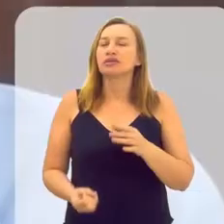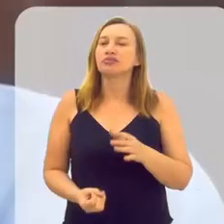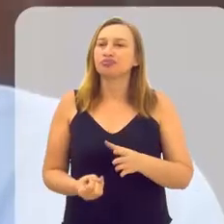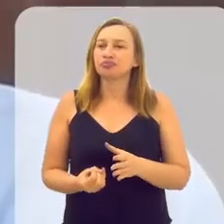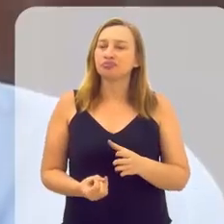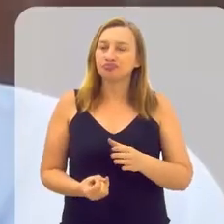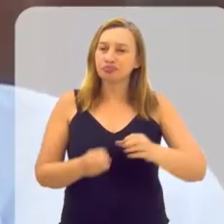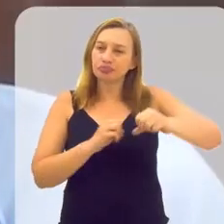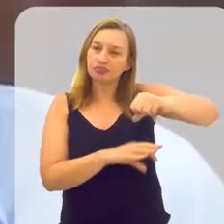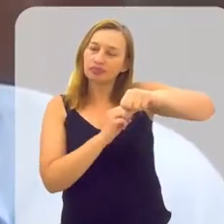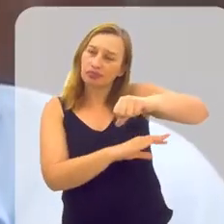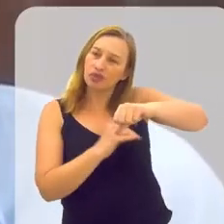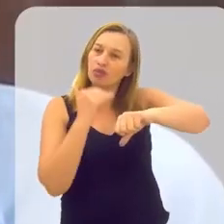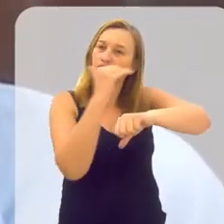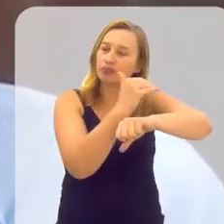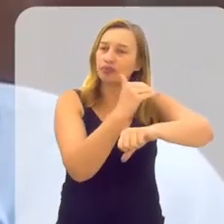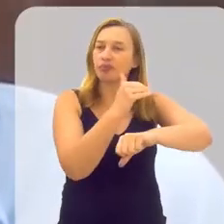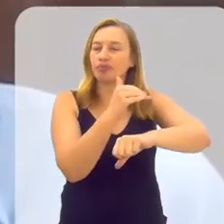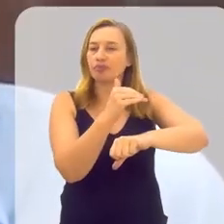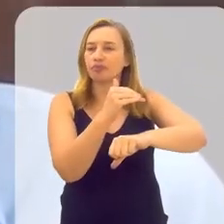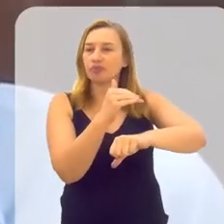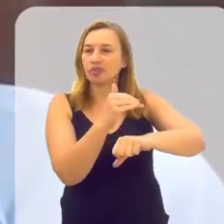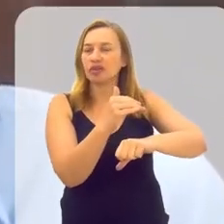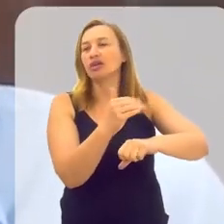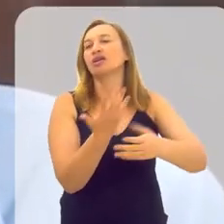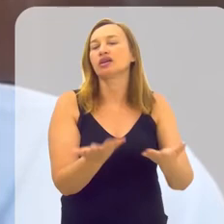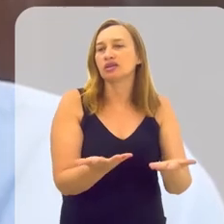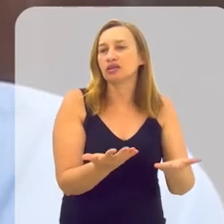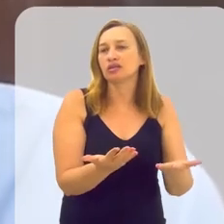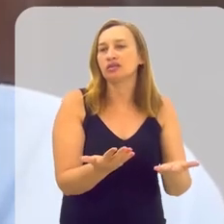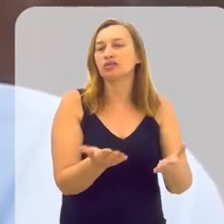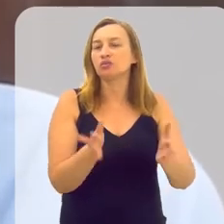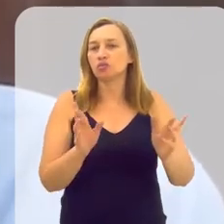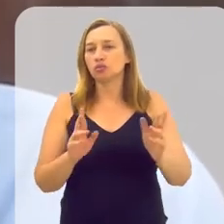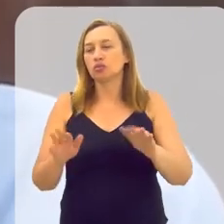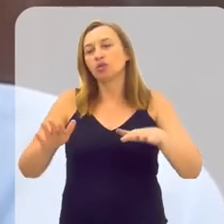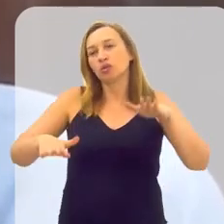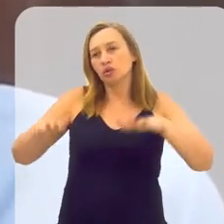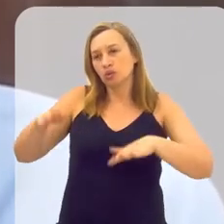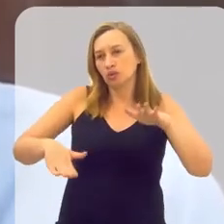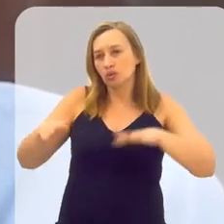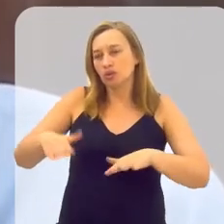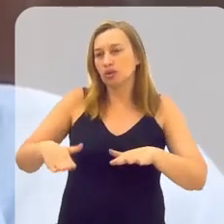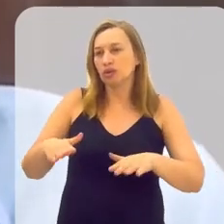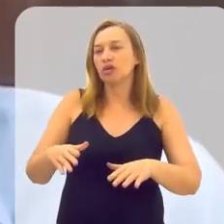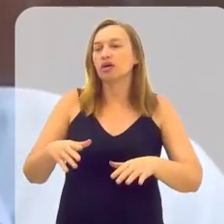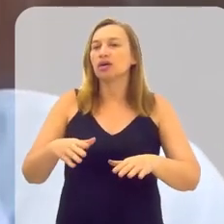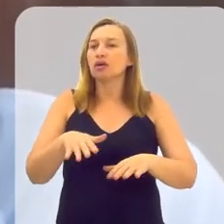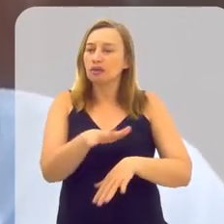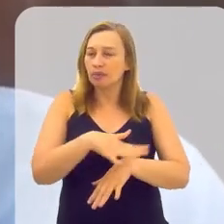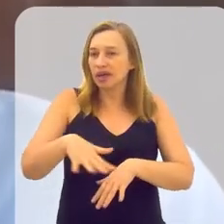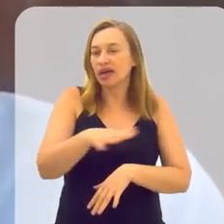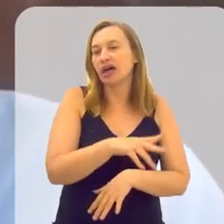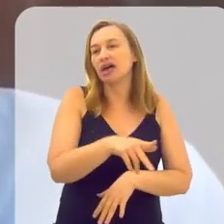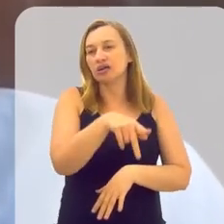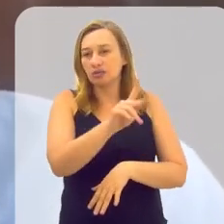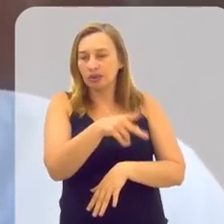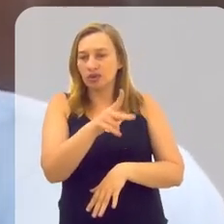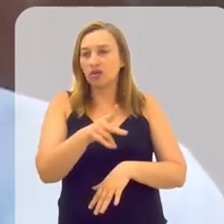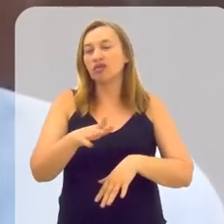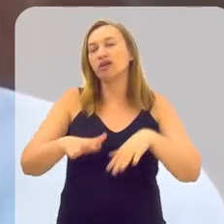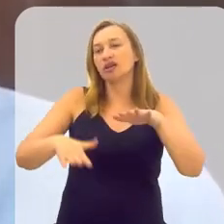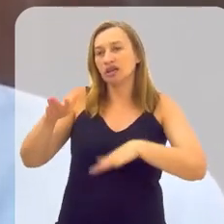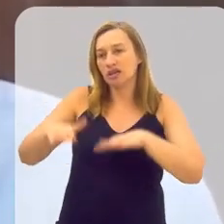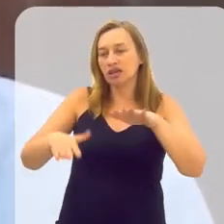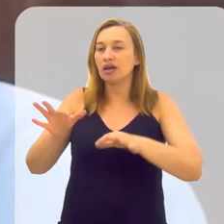A construção desse Fundo Soberano está em linha exatamente com o que eu comentei, com essas oscilações do mercado de petróleo. Quando um momento está alto,